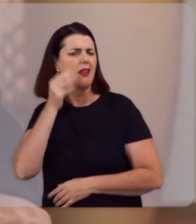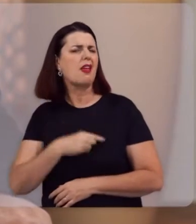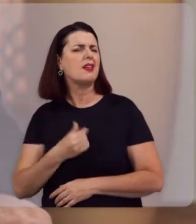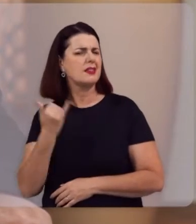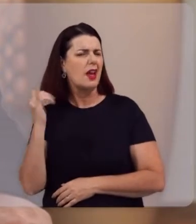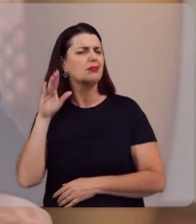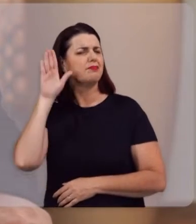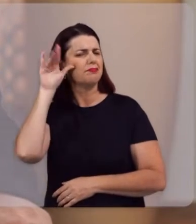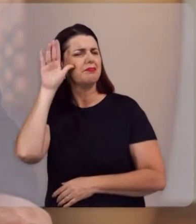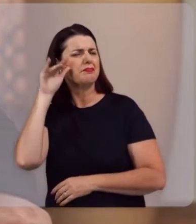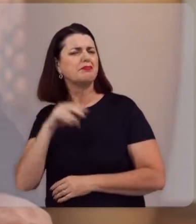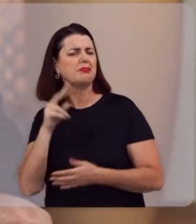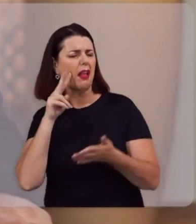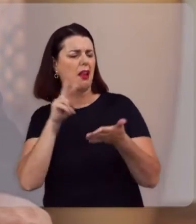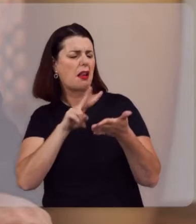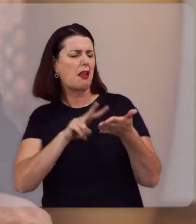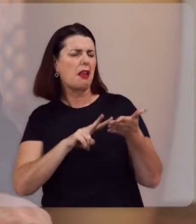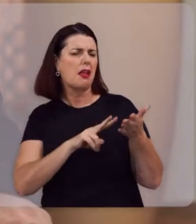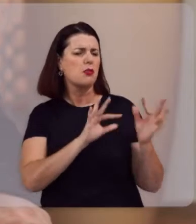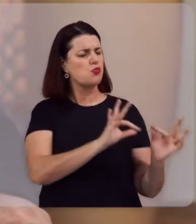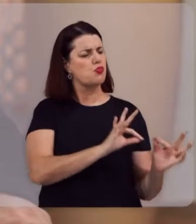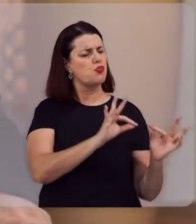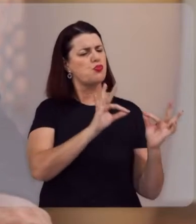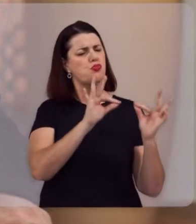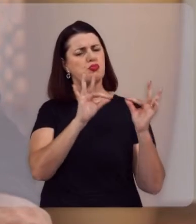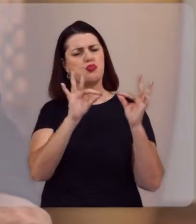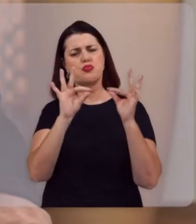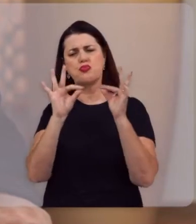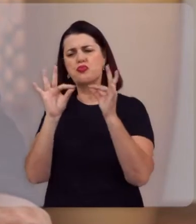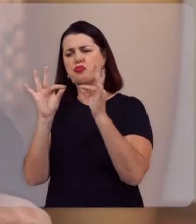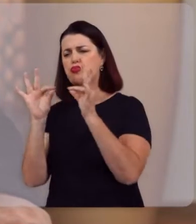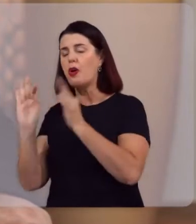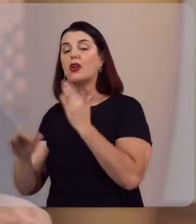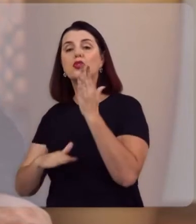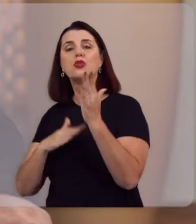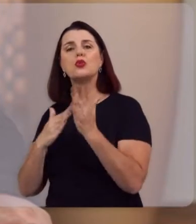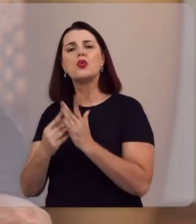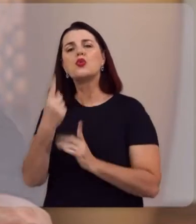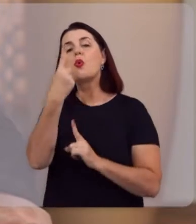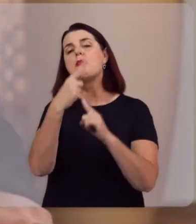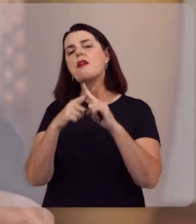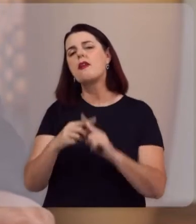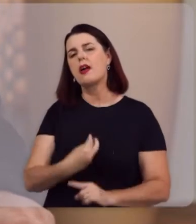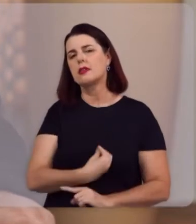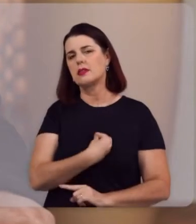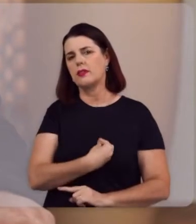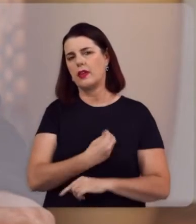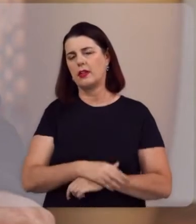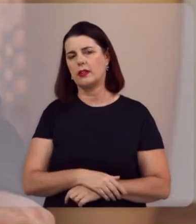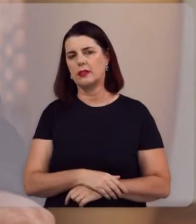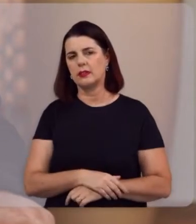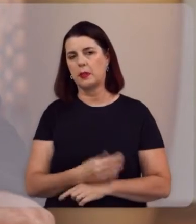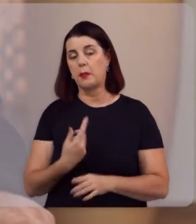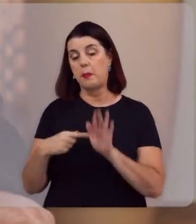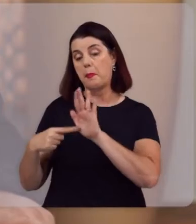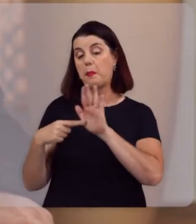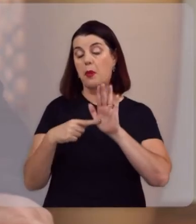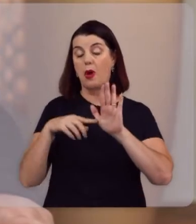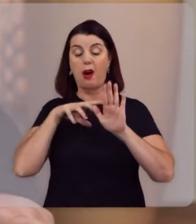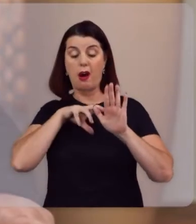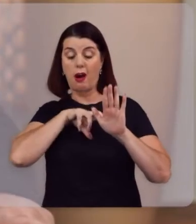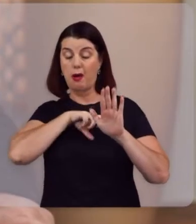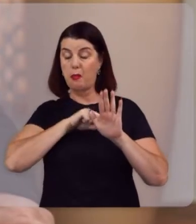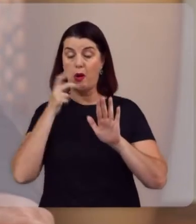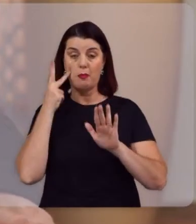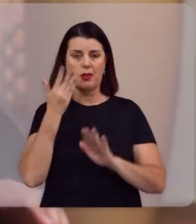experiência interessante. Ler a Bíblia entenda pelo menos uma vez na sua vida. Já que a Bíblia é a carta de amor para